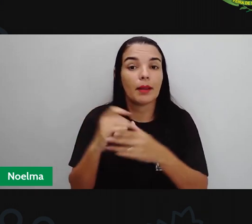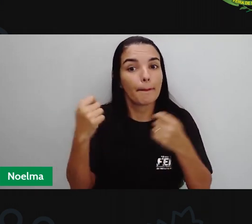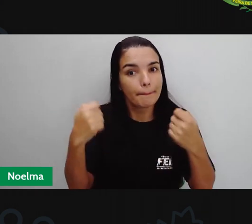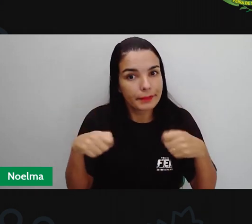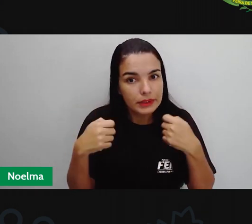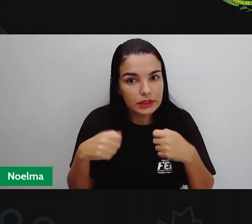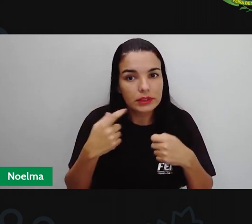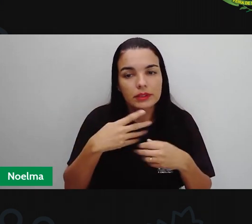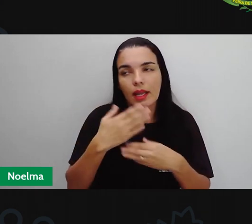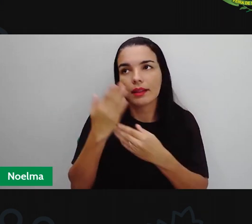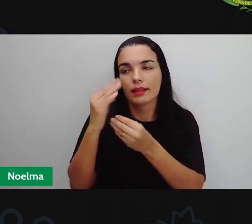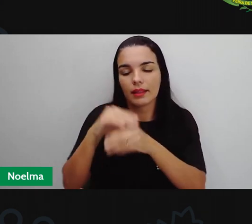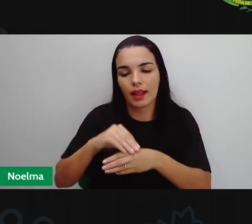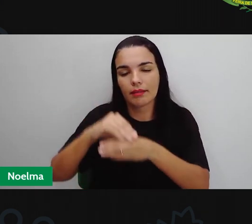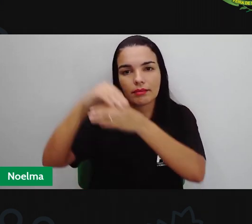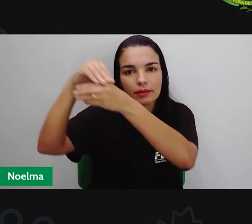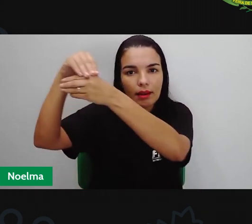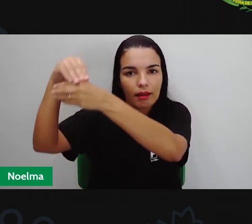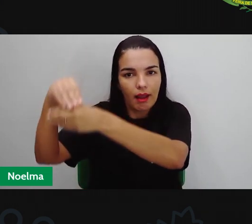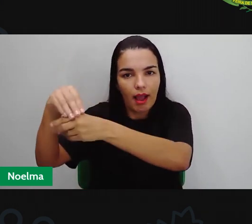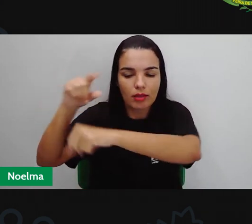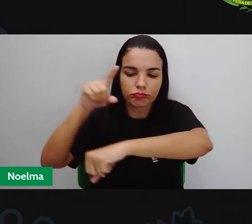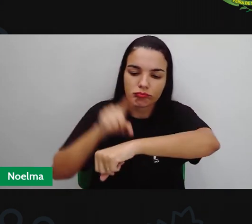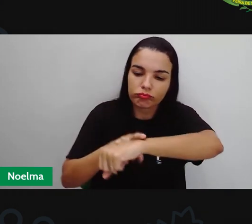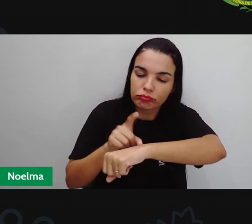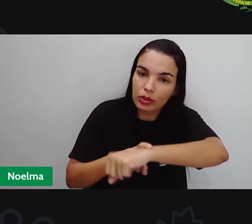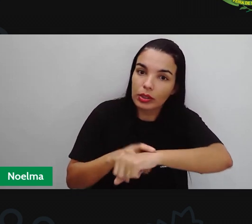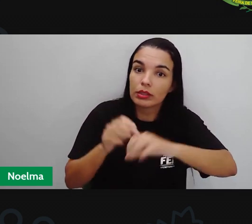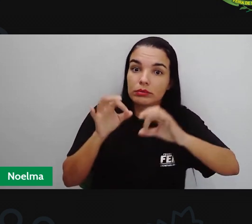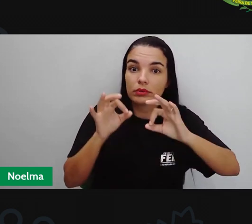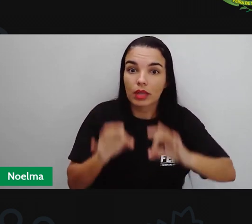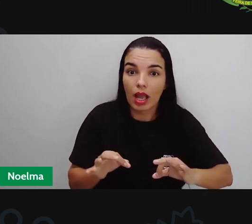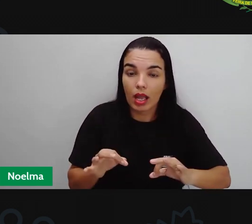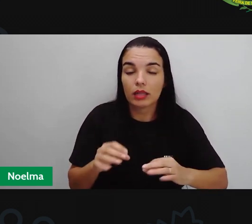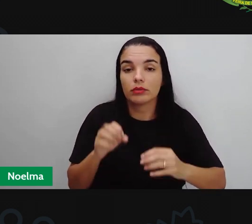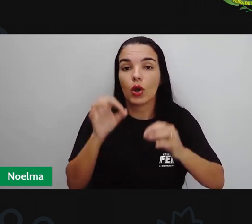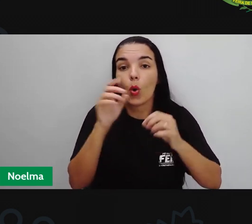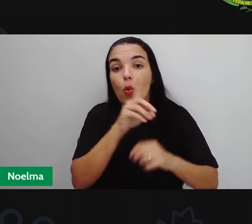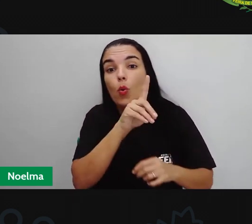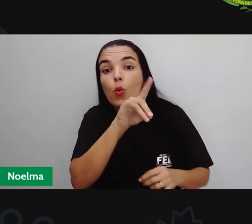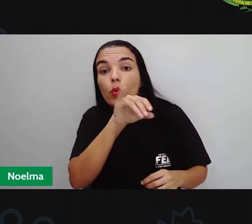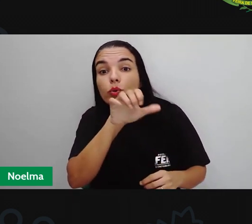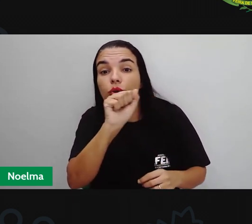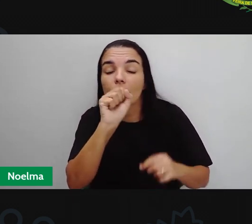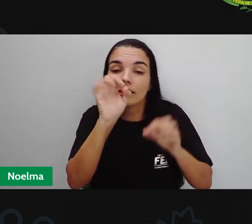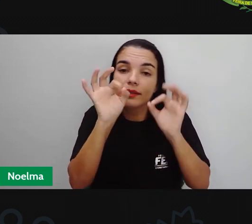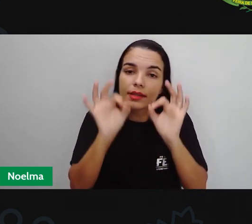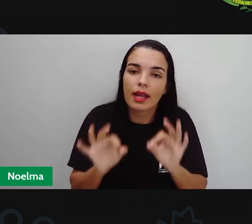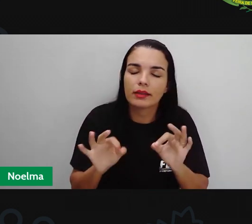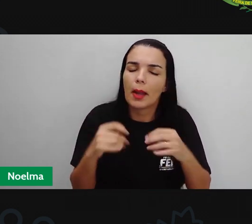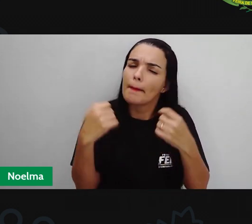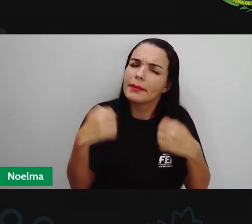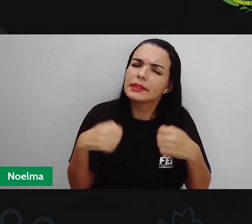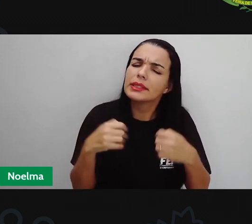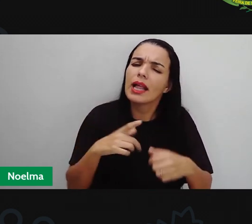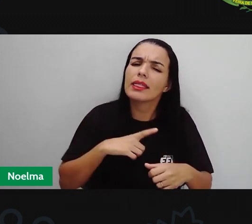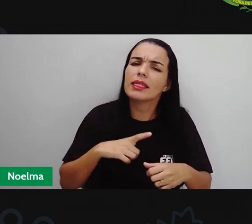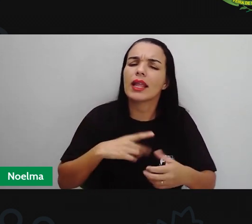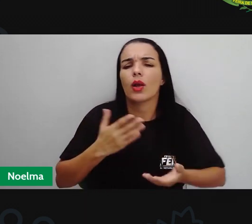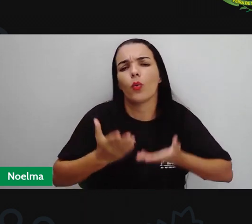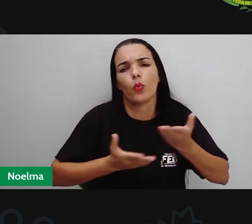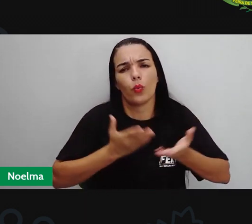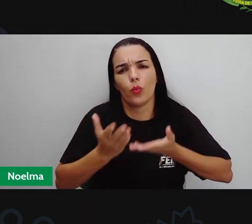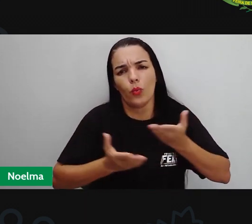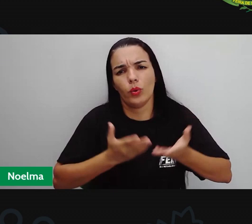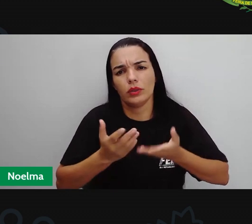também às vezes tem rasura ou até mesmo não realizam as atividades